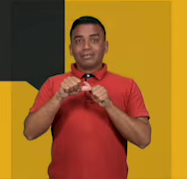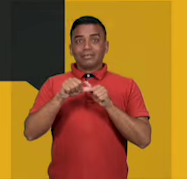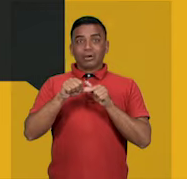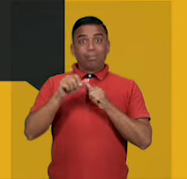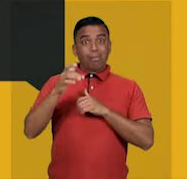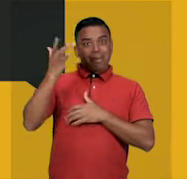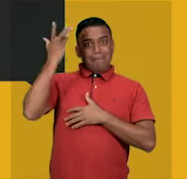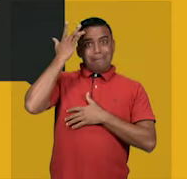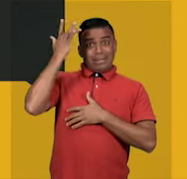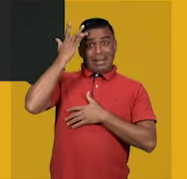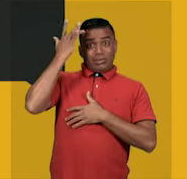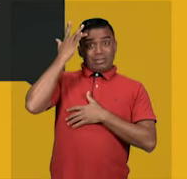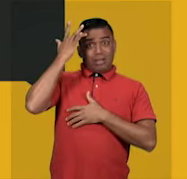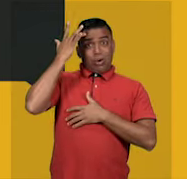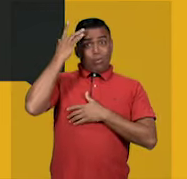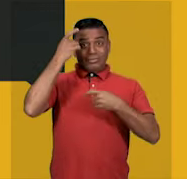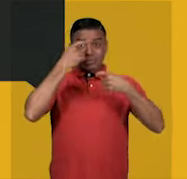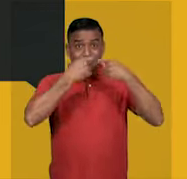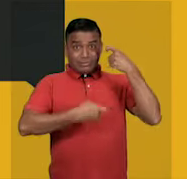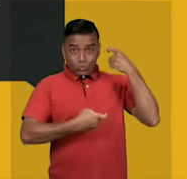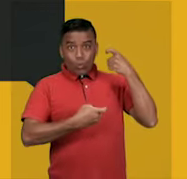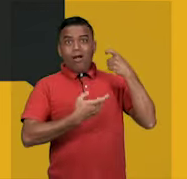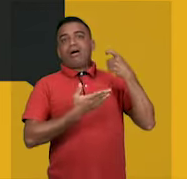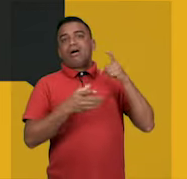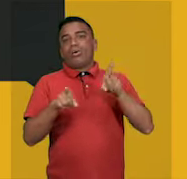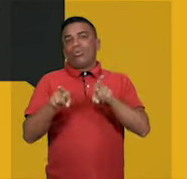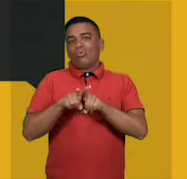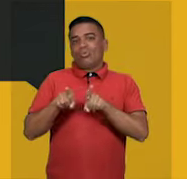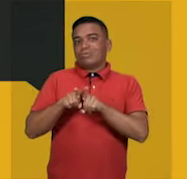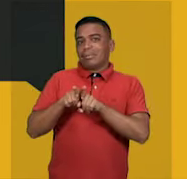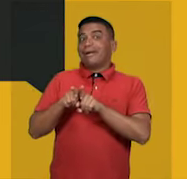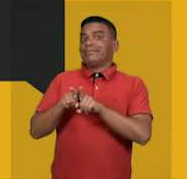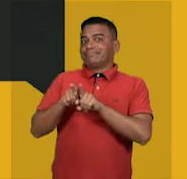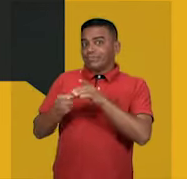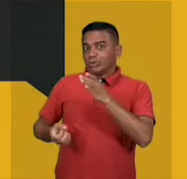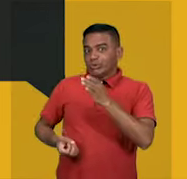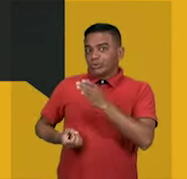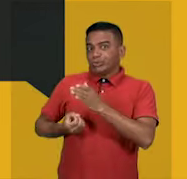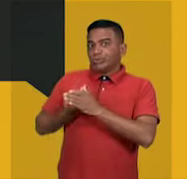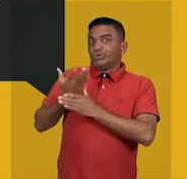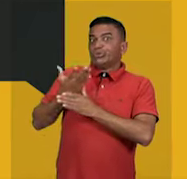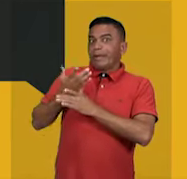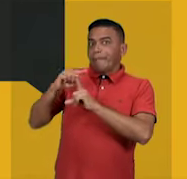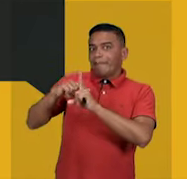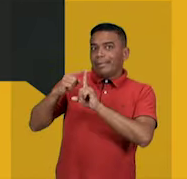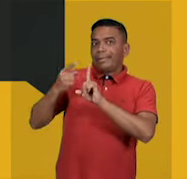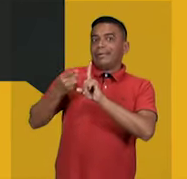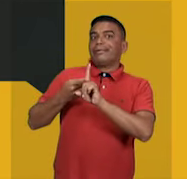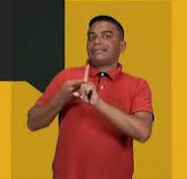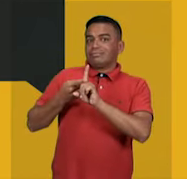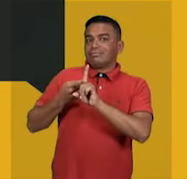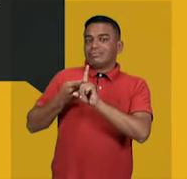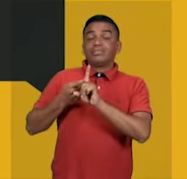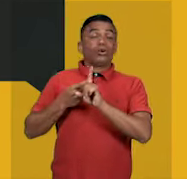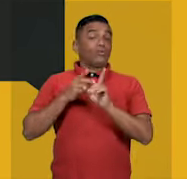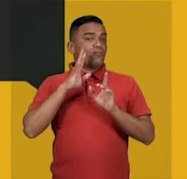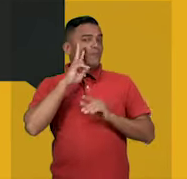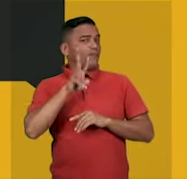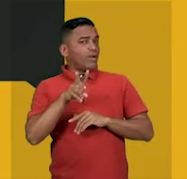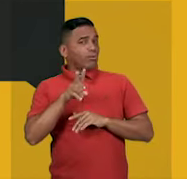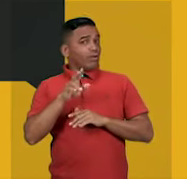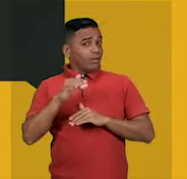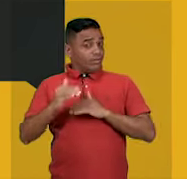sexual e à capacidade de reprodução. Nesse período, observa-se um desenvolvimento